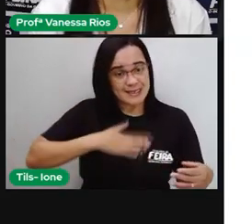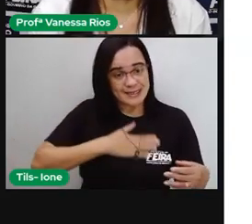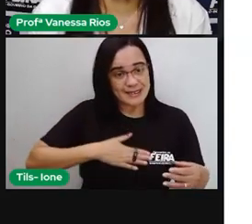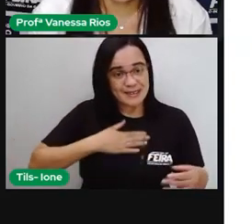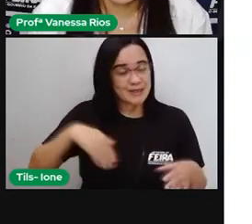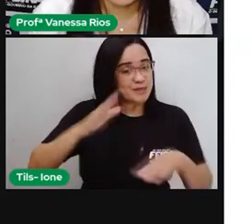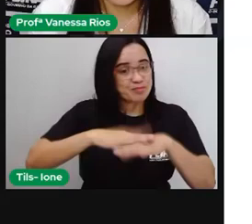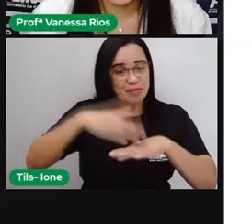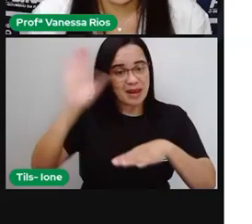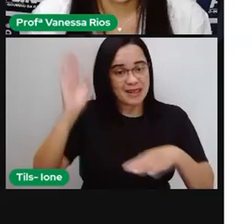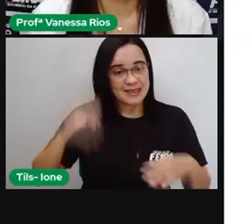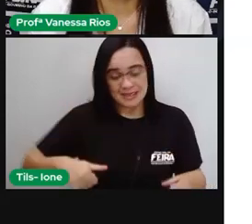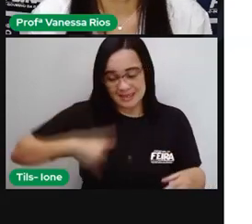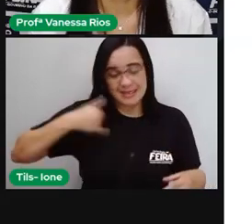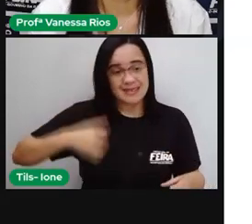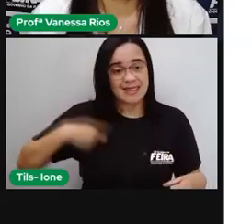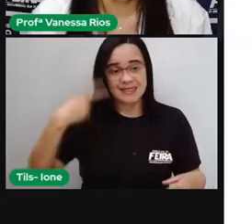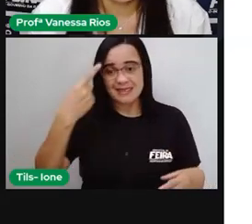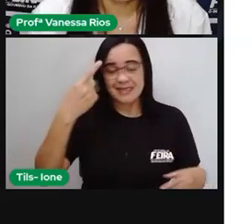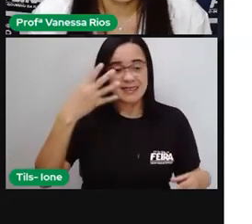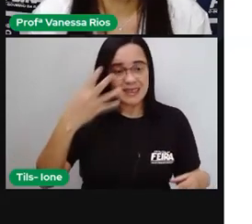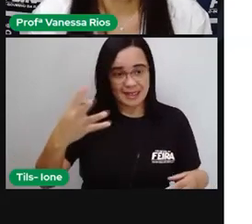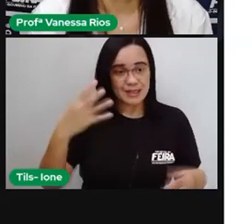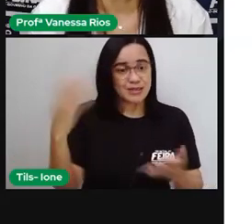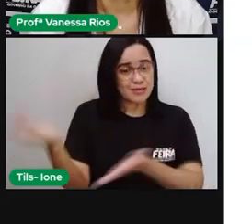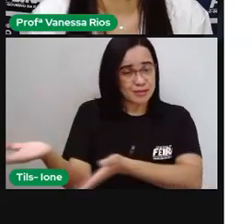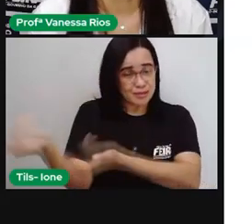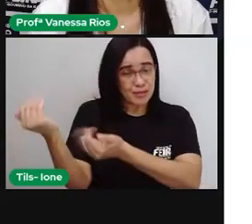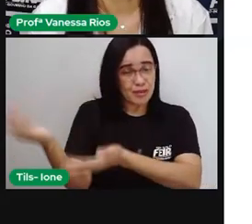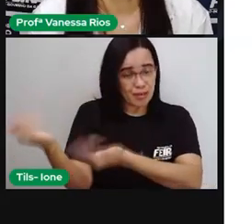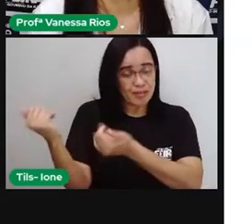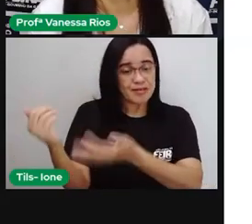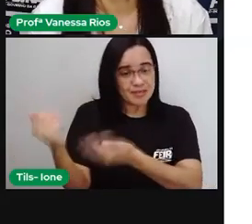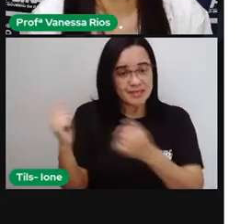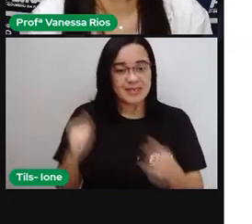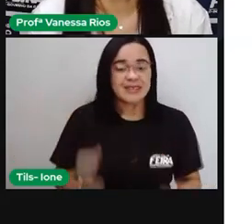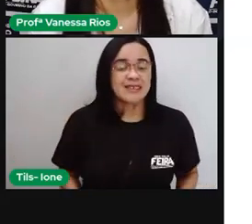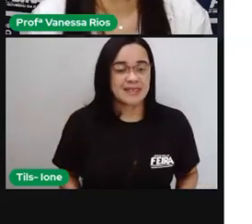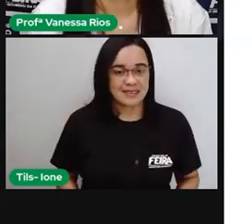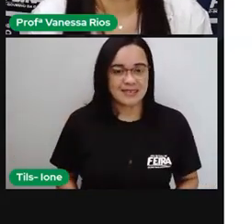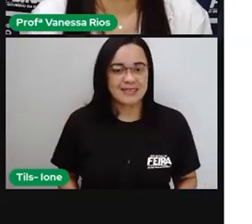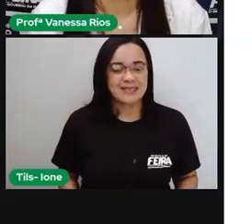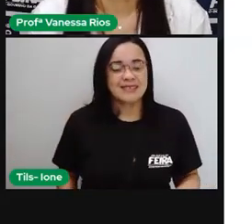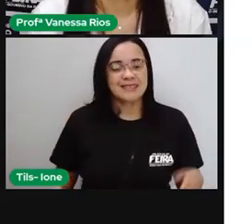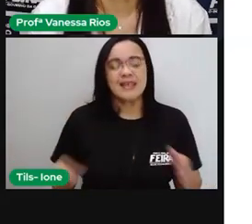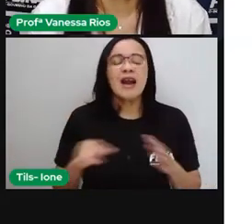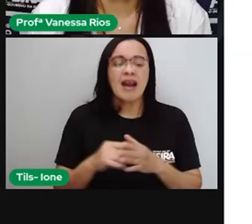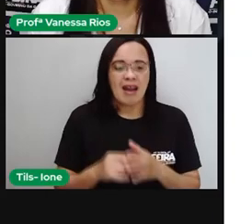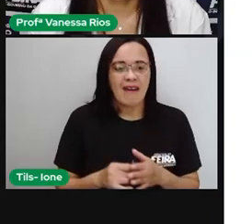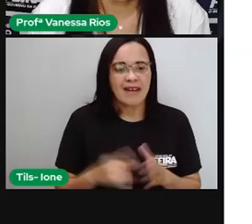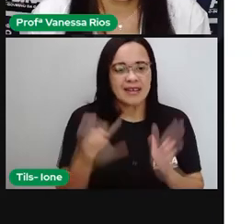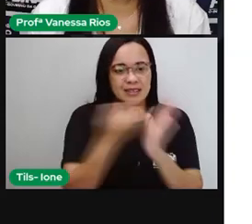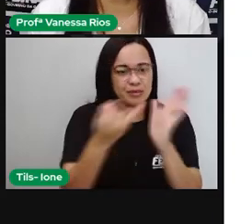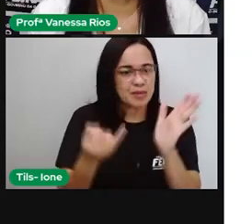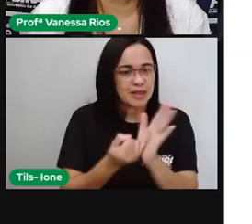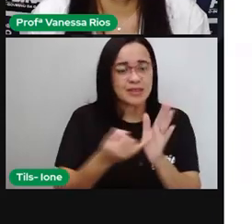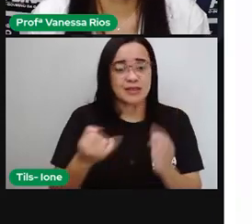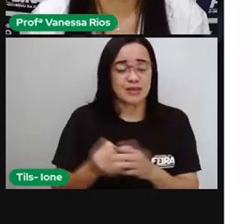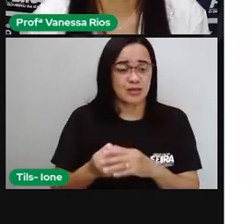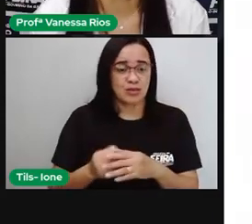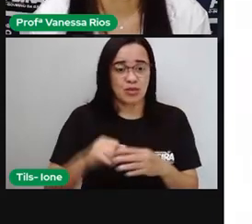aos 14 anos, ainda aí muito jovem, ele se matriculou na Escola de Belas Artes de Barcelona.